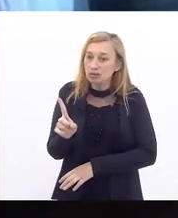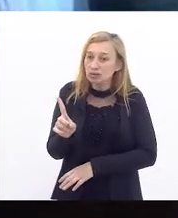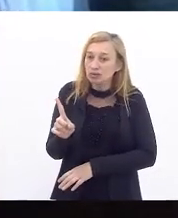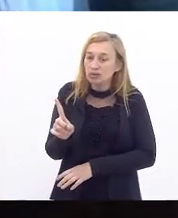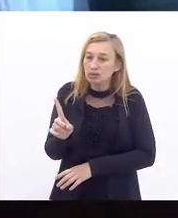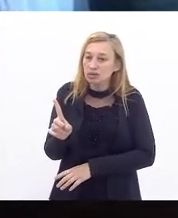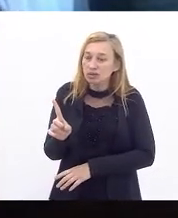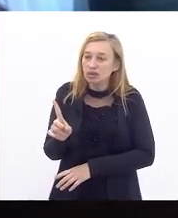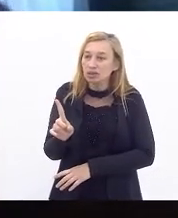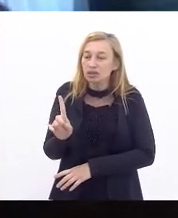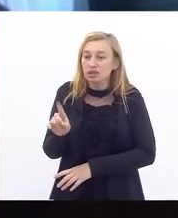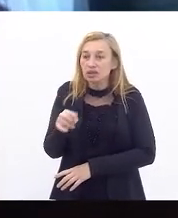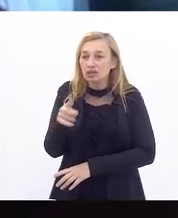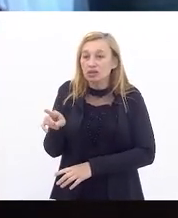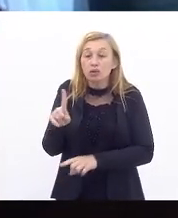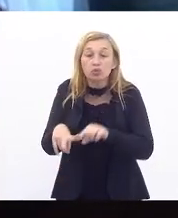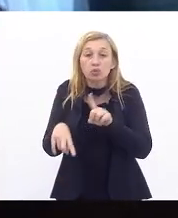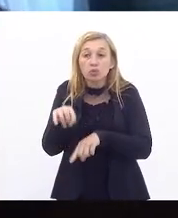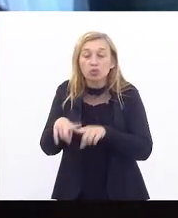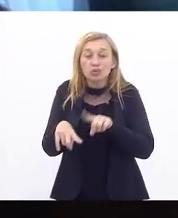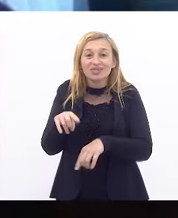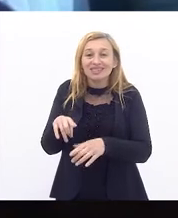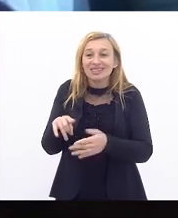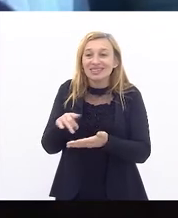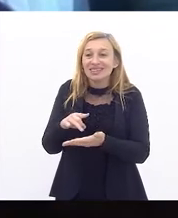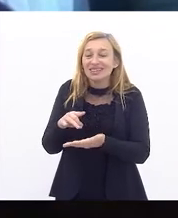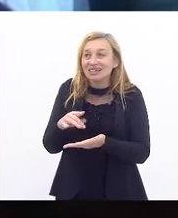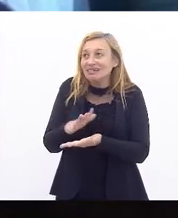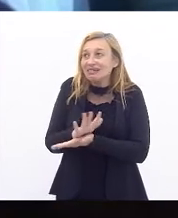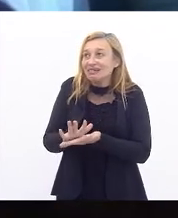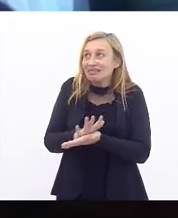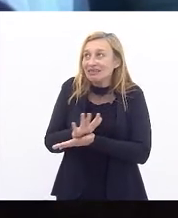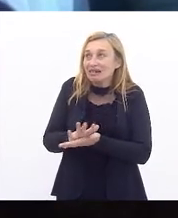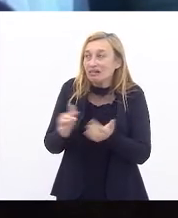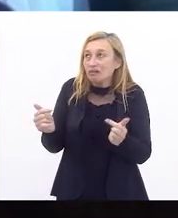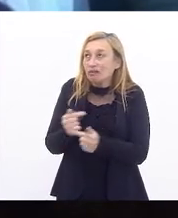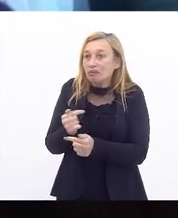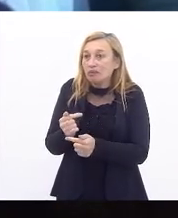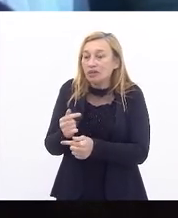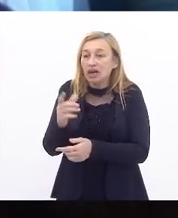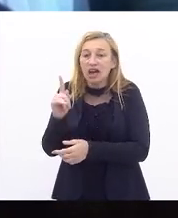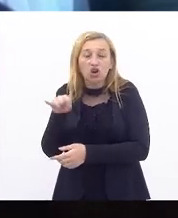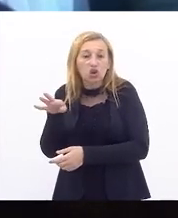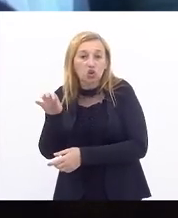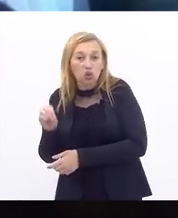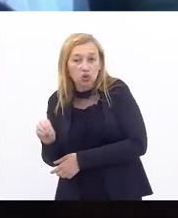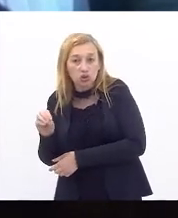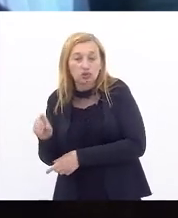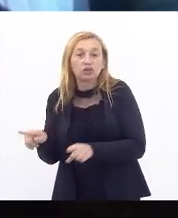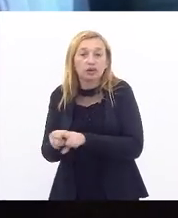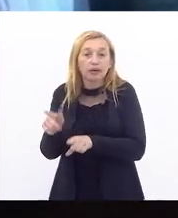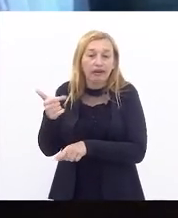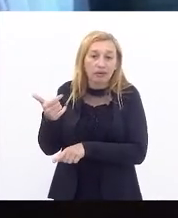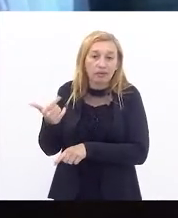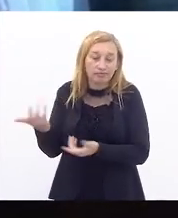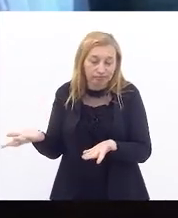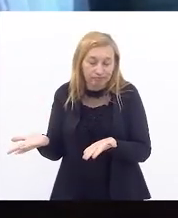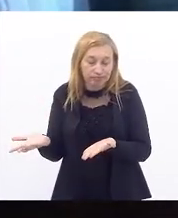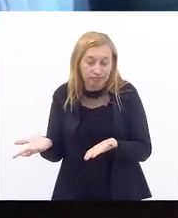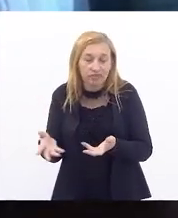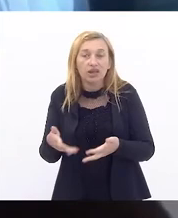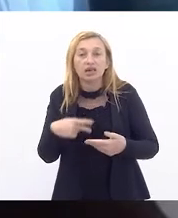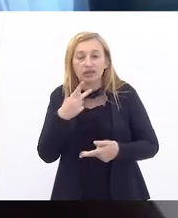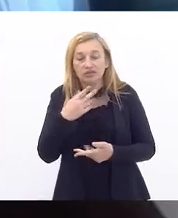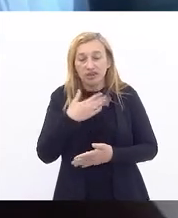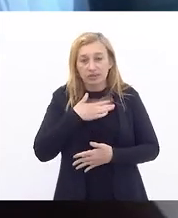isenções para produtos que nada têm a ver, como, por exemplo, agrotóxicos e armamento. Eram essas